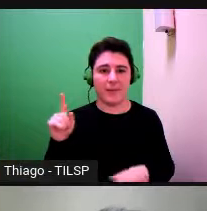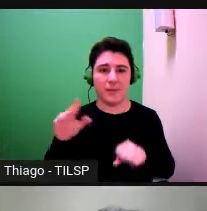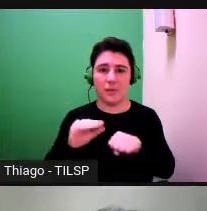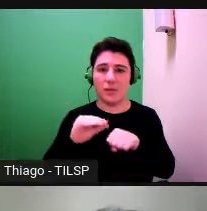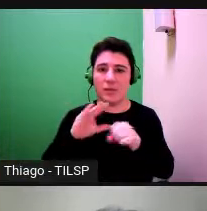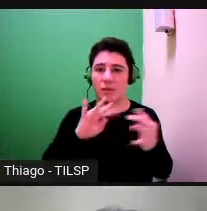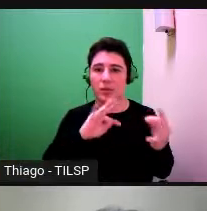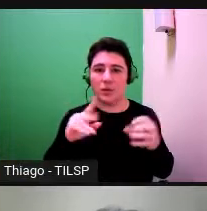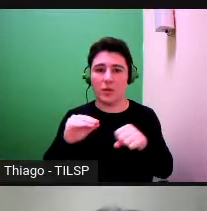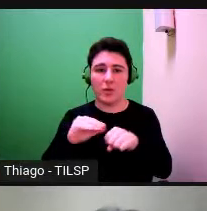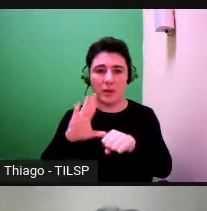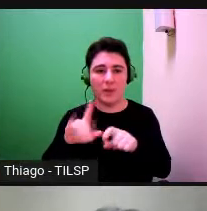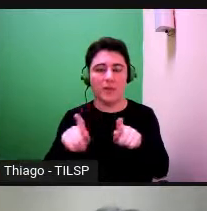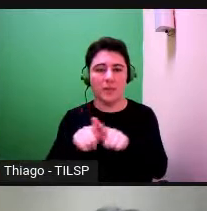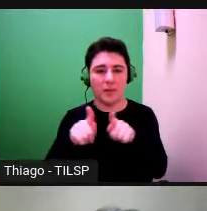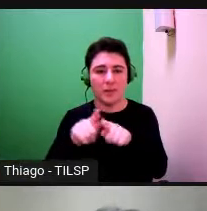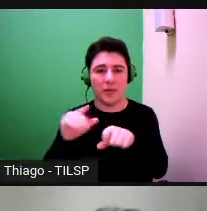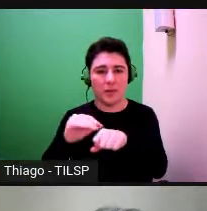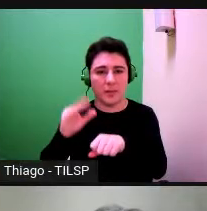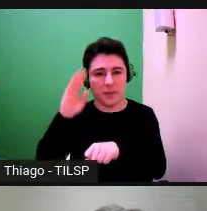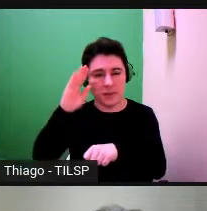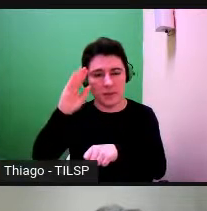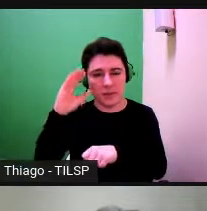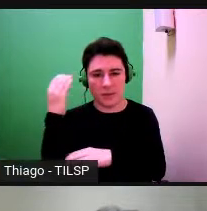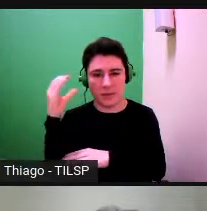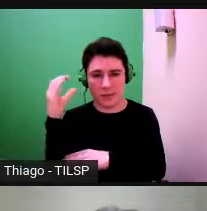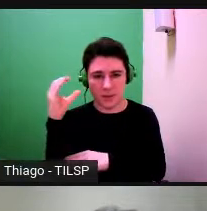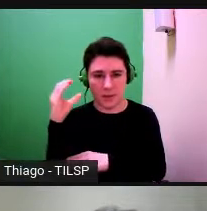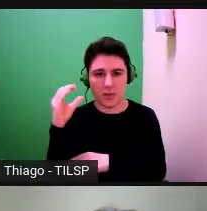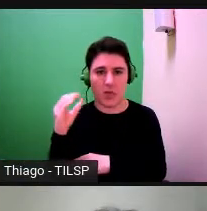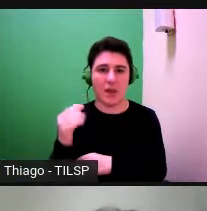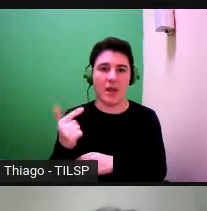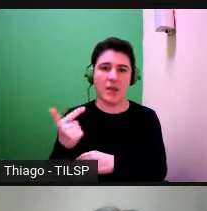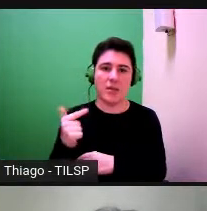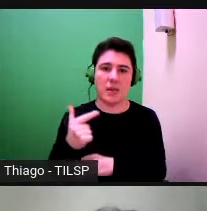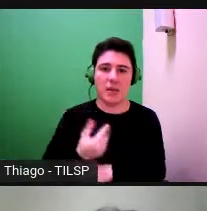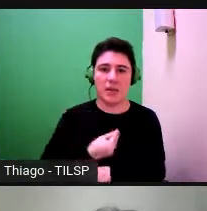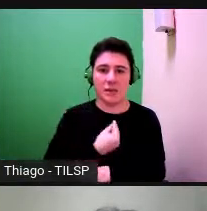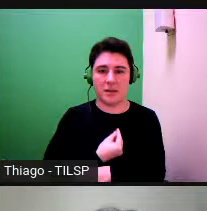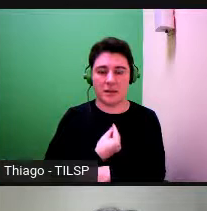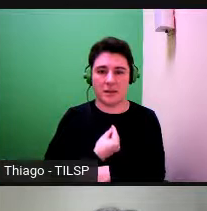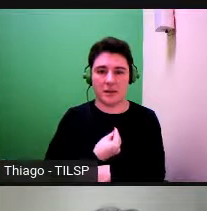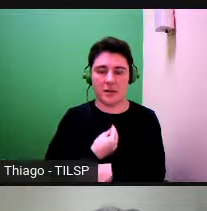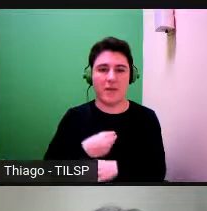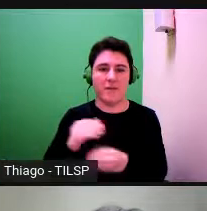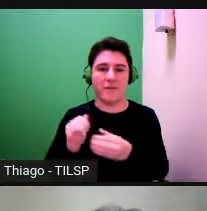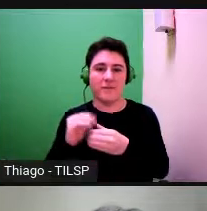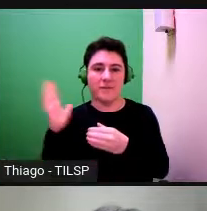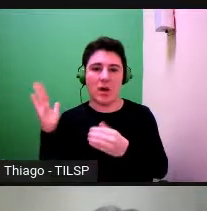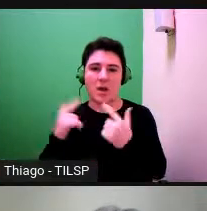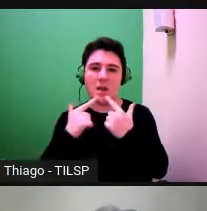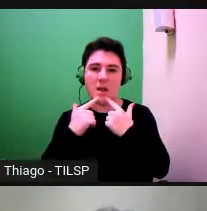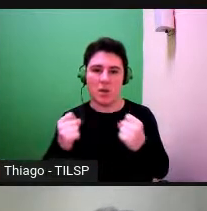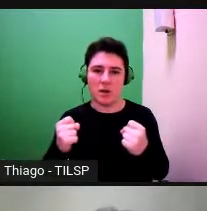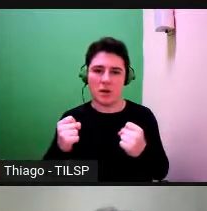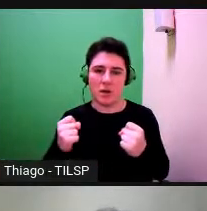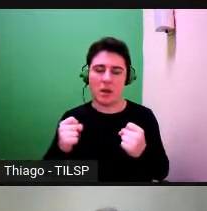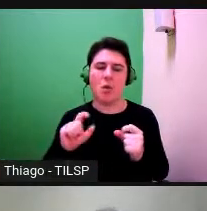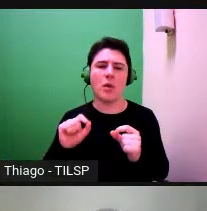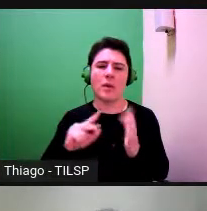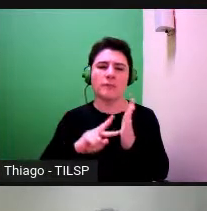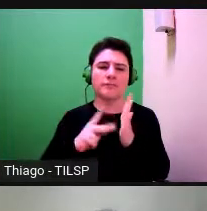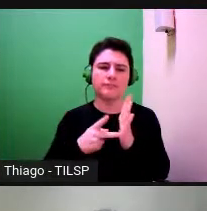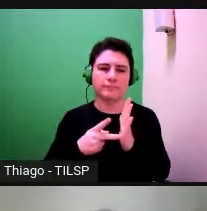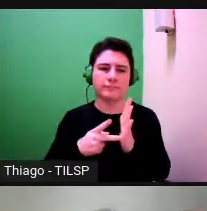incluindo o conhecimento científico não tem existência efetiva à margem da condição linguística textual que o configura isto é o